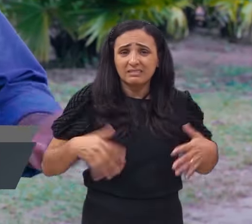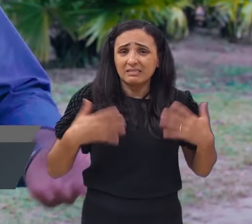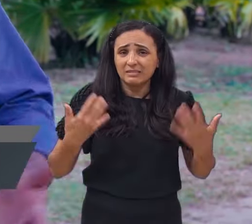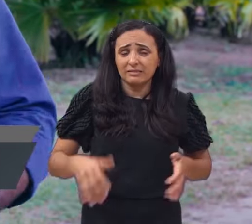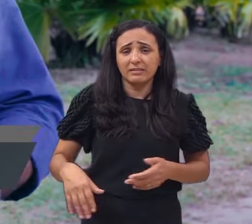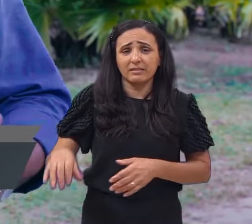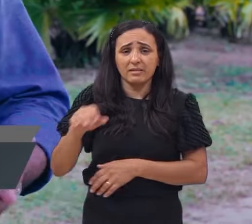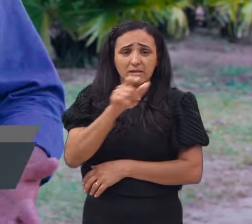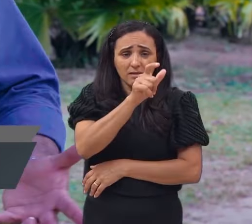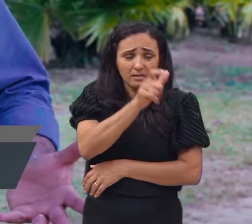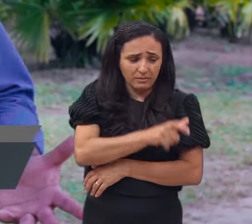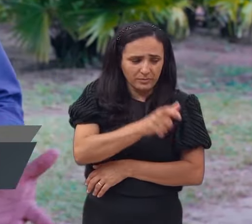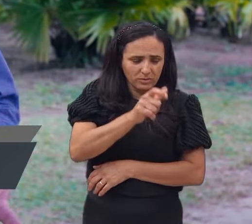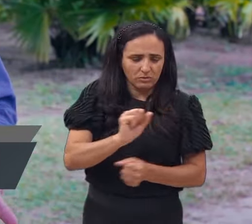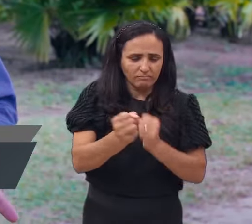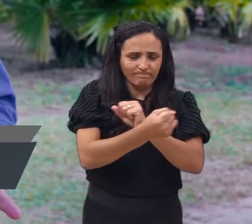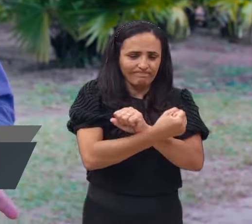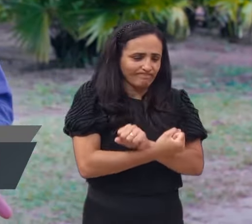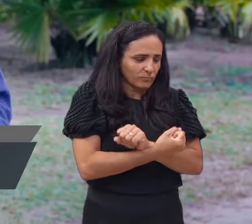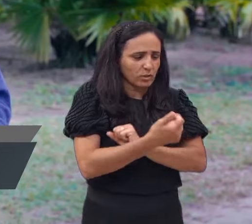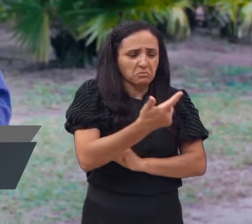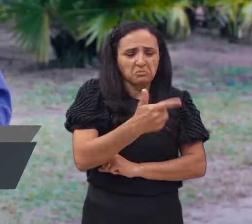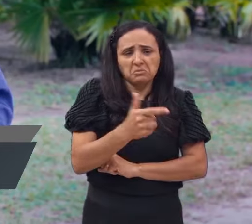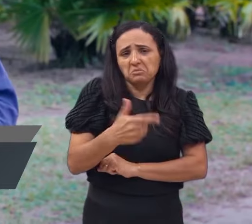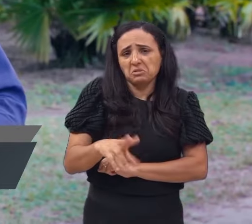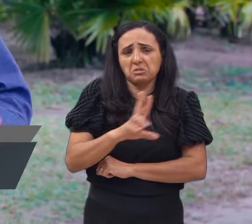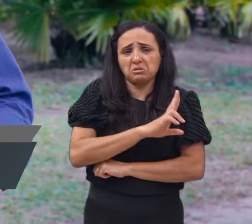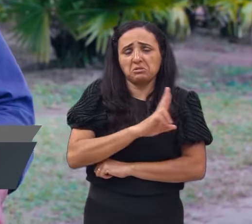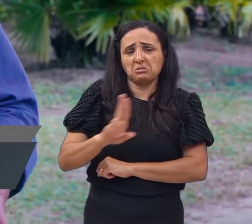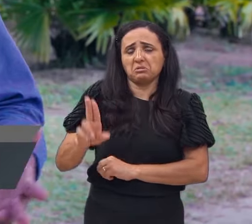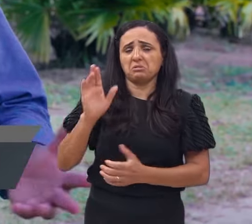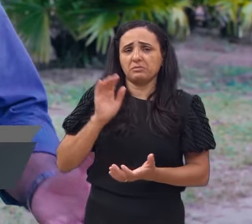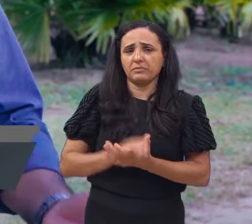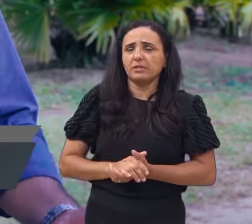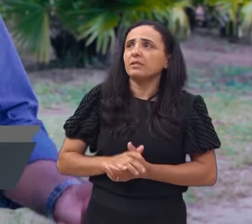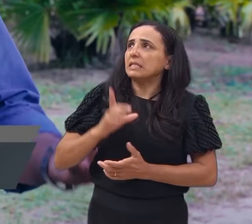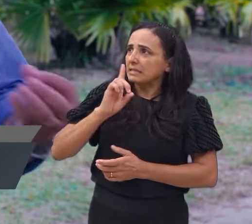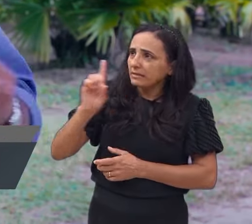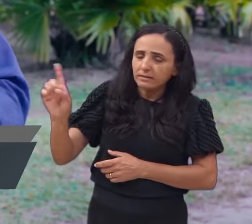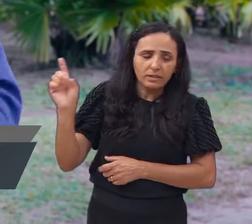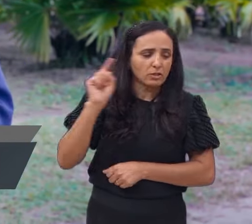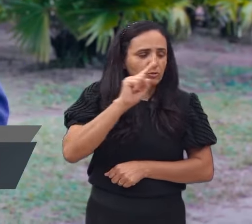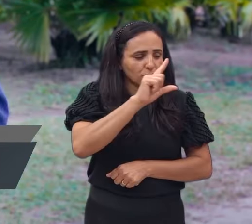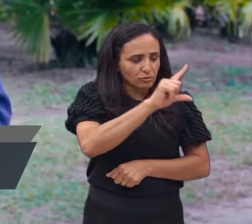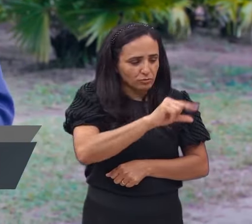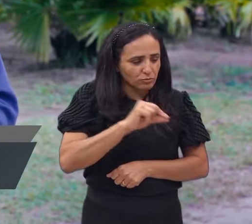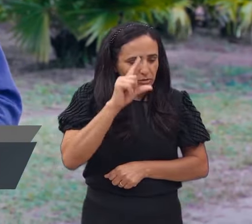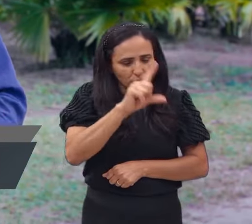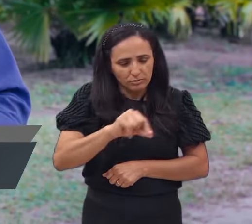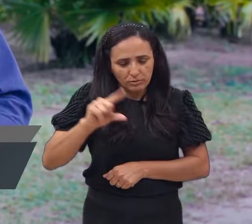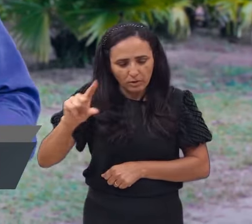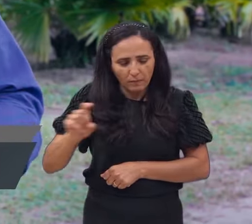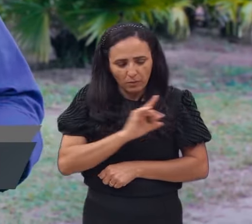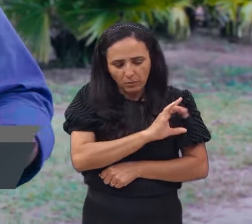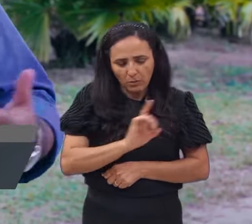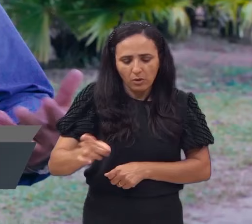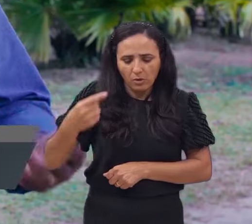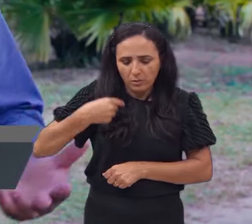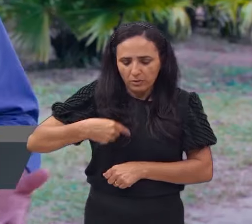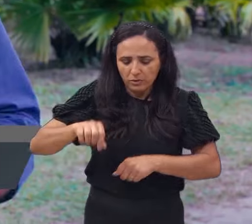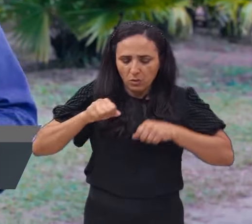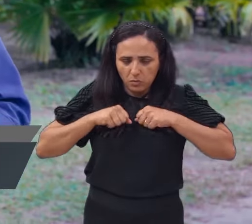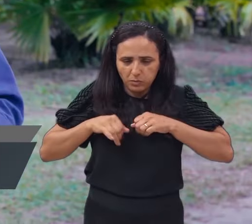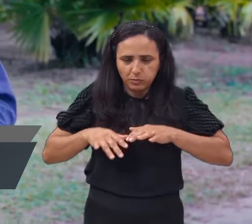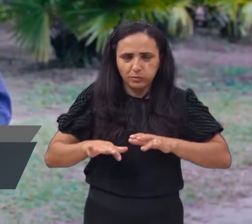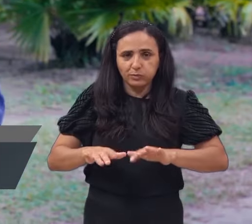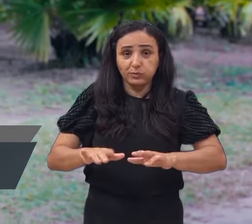não tem projeto, não tem plano, não tem nome. E o Senhor queria dar um nome, tirando eles da terra da escravidão, para colocar numa terra